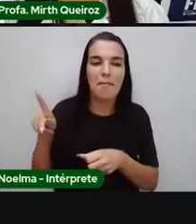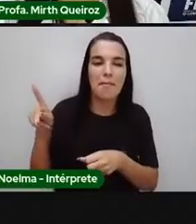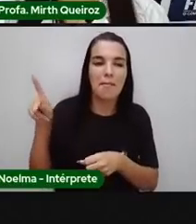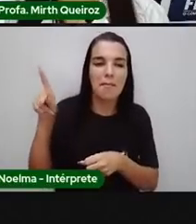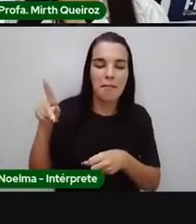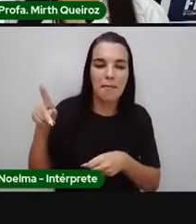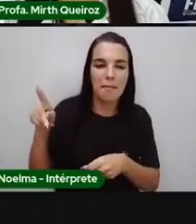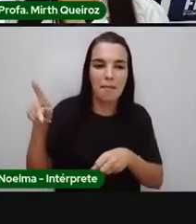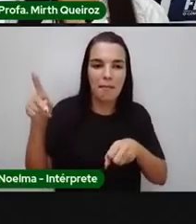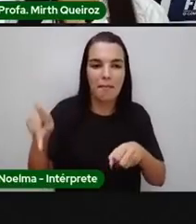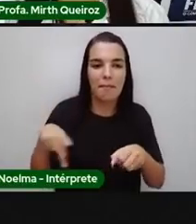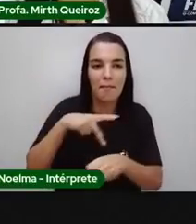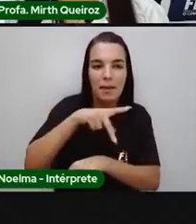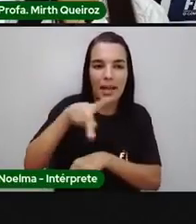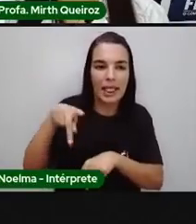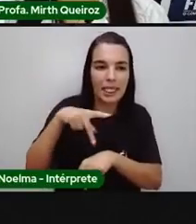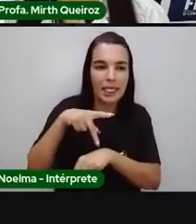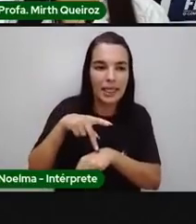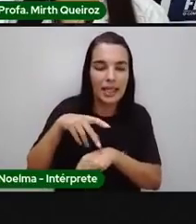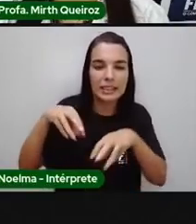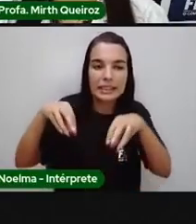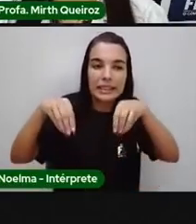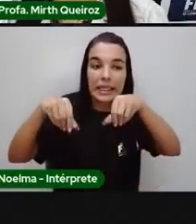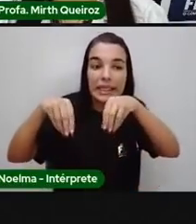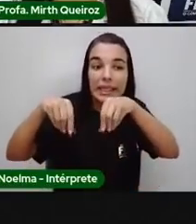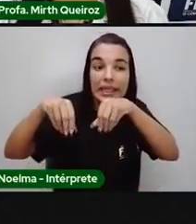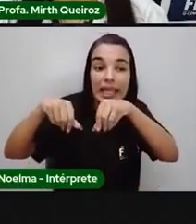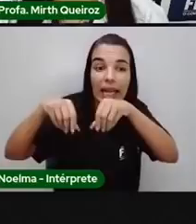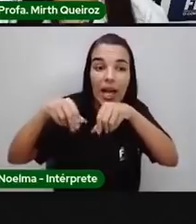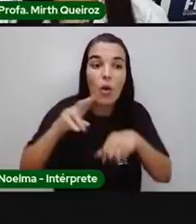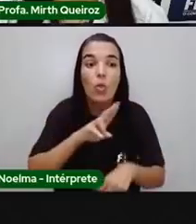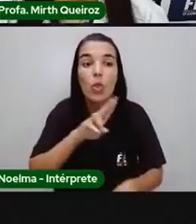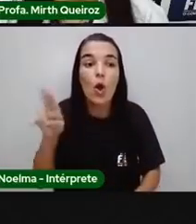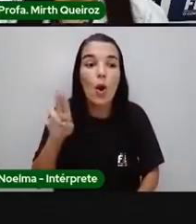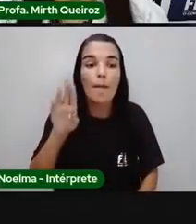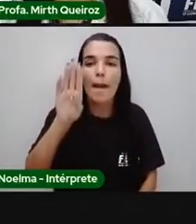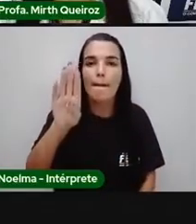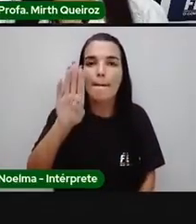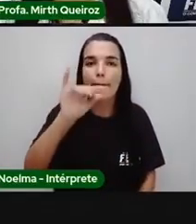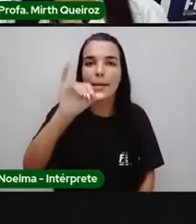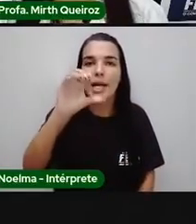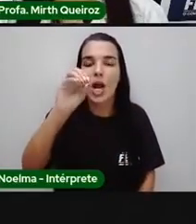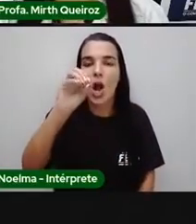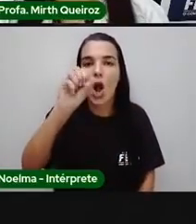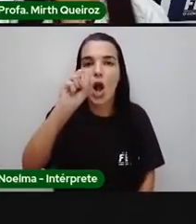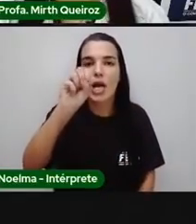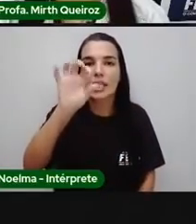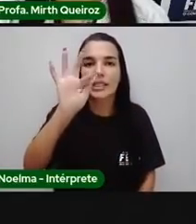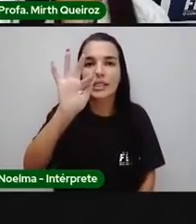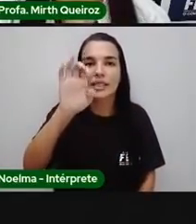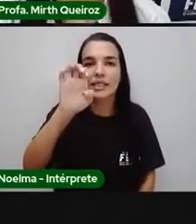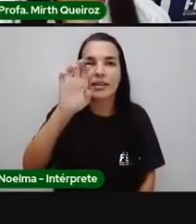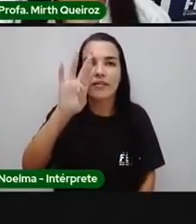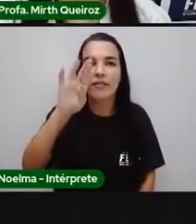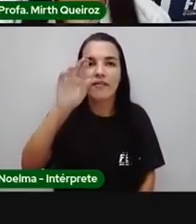ciclo aqui, toda essa esfera é chamada de biosfera. Por que que é